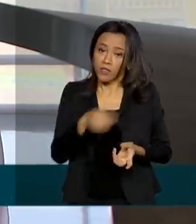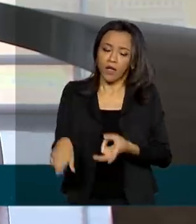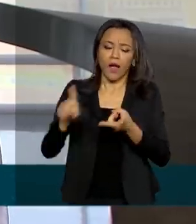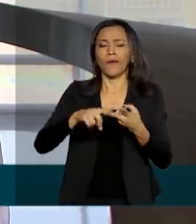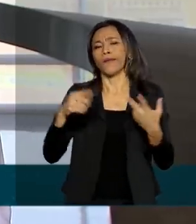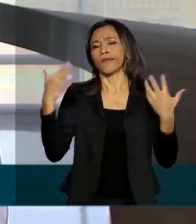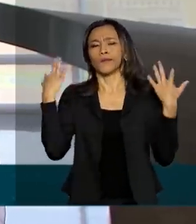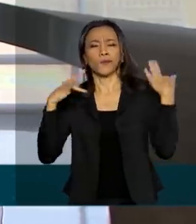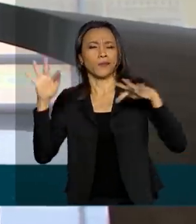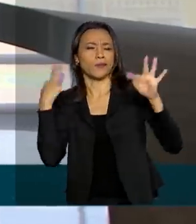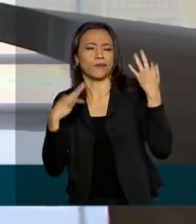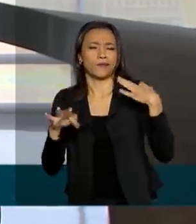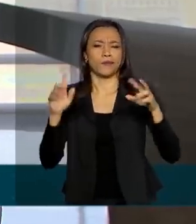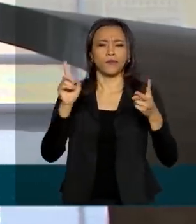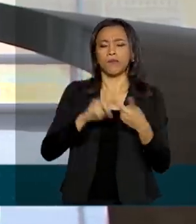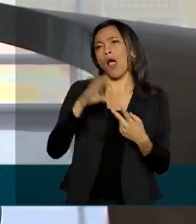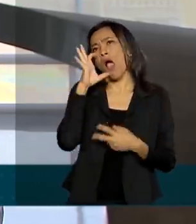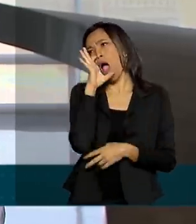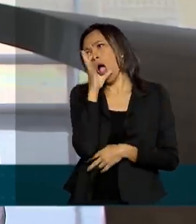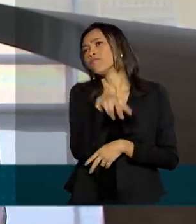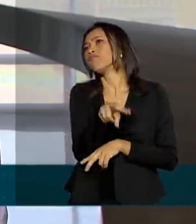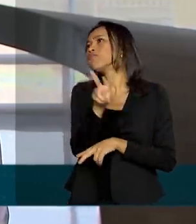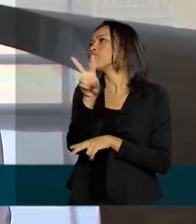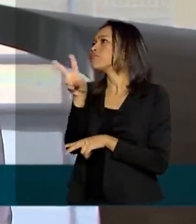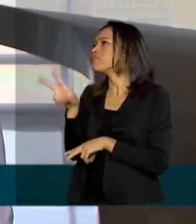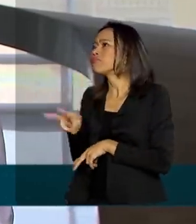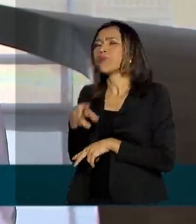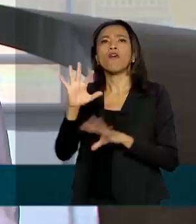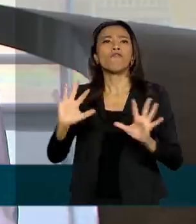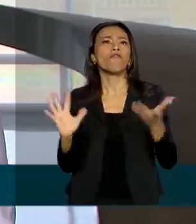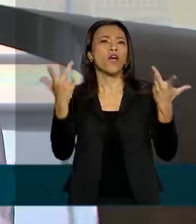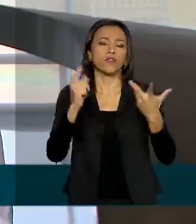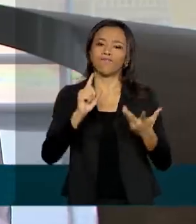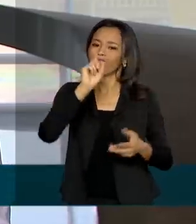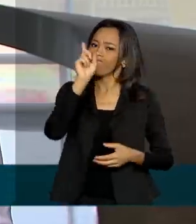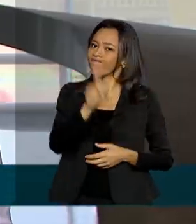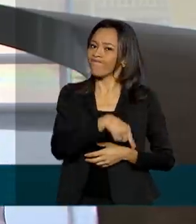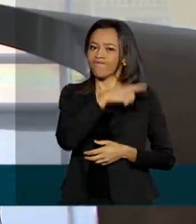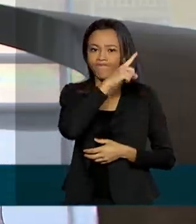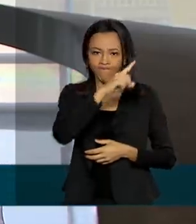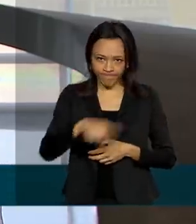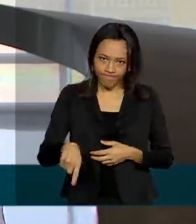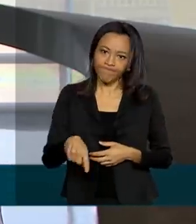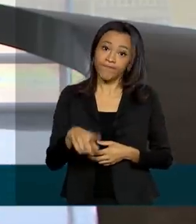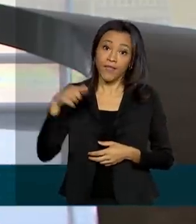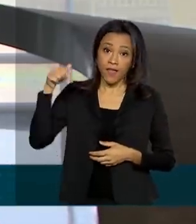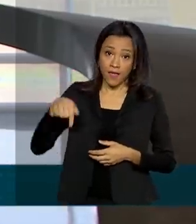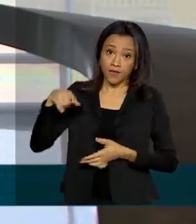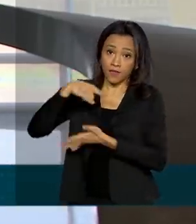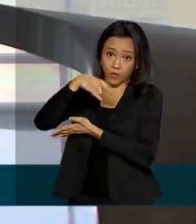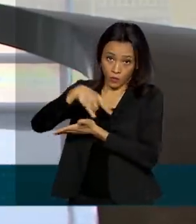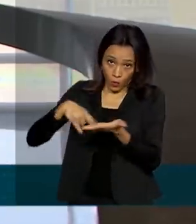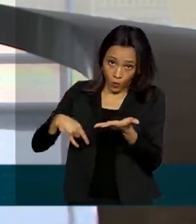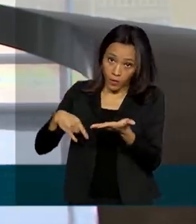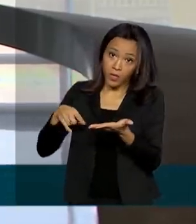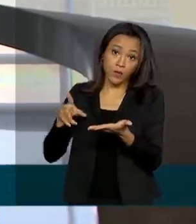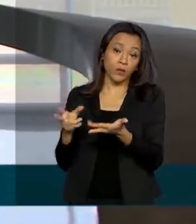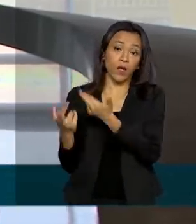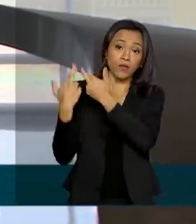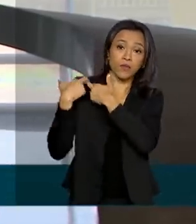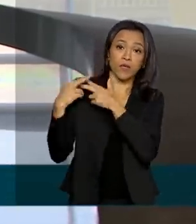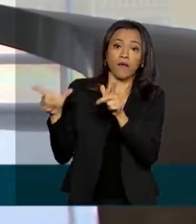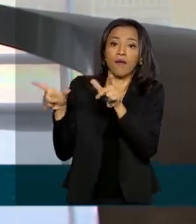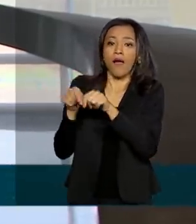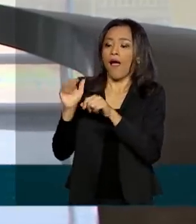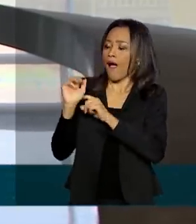turísticas, histórico-culturais e comemorativas. E essa resolução da NTT, Agência Nacional de Transportes